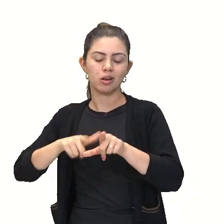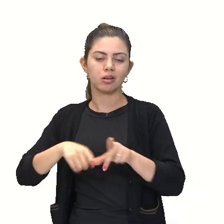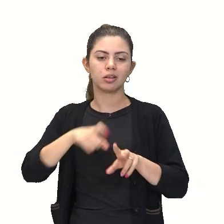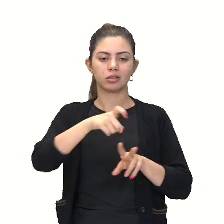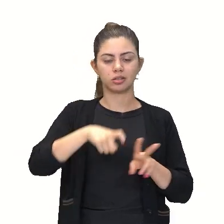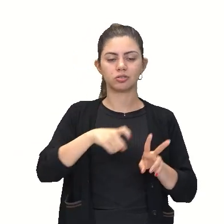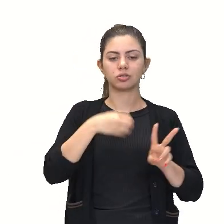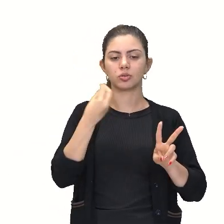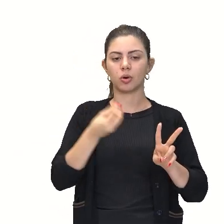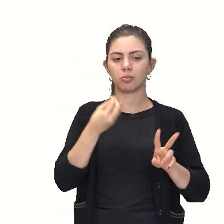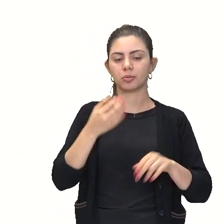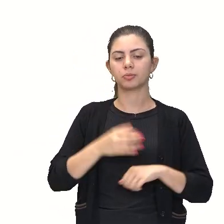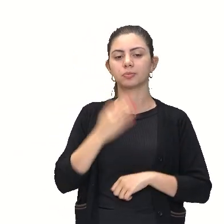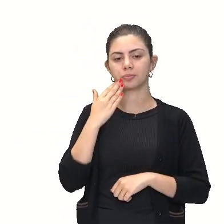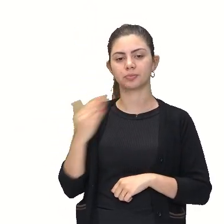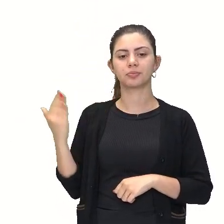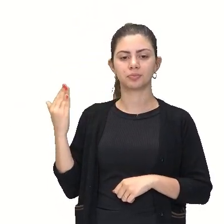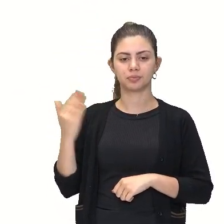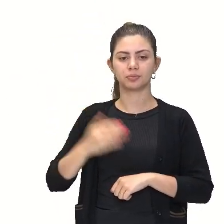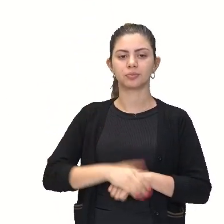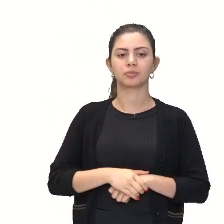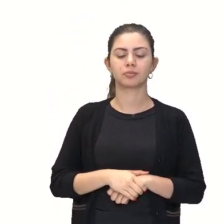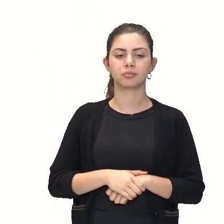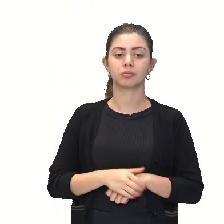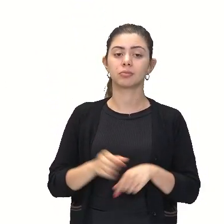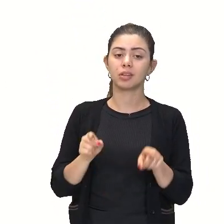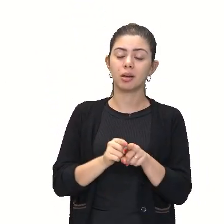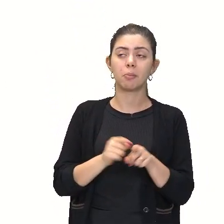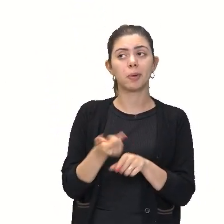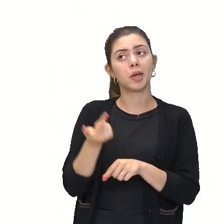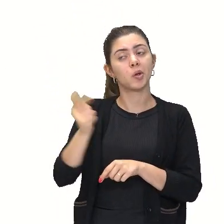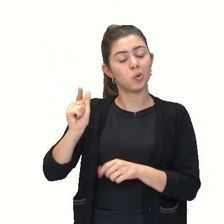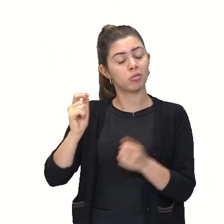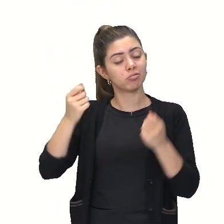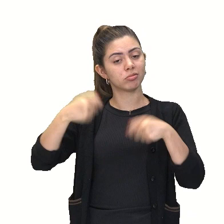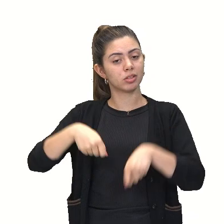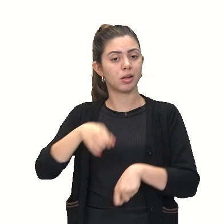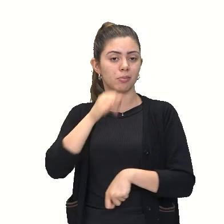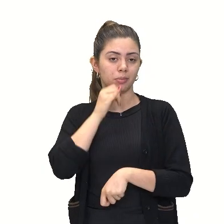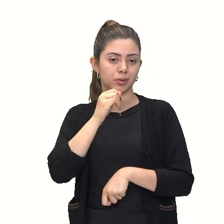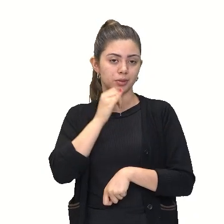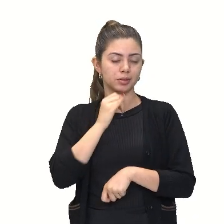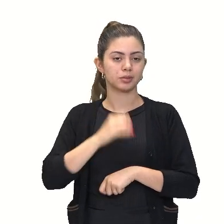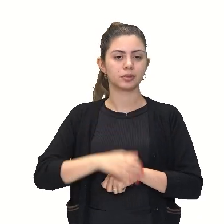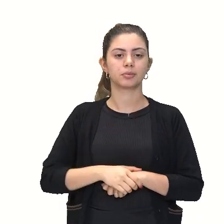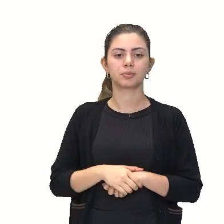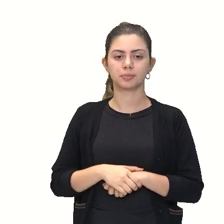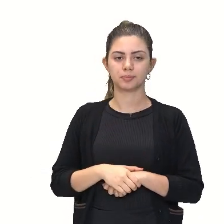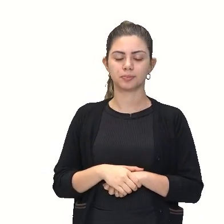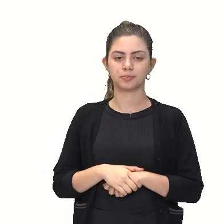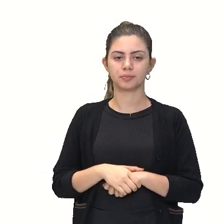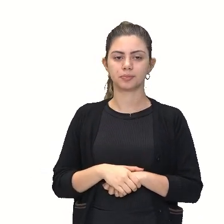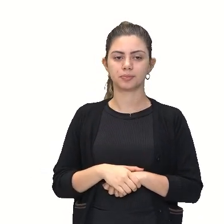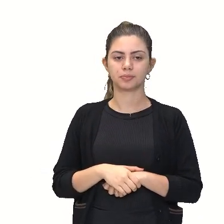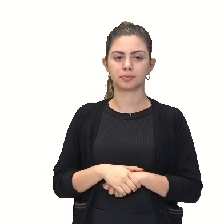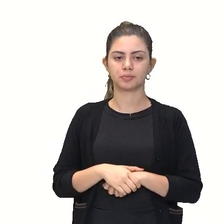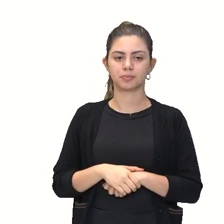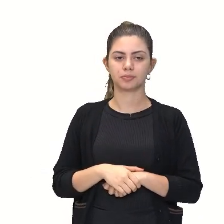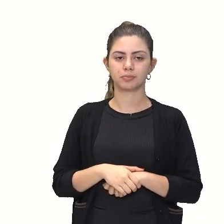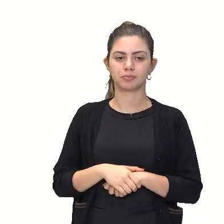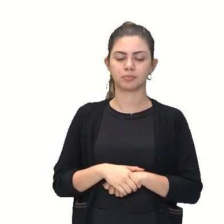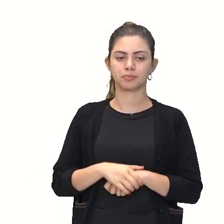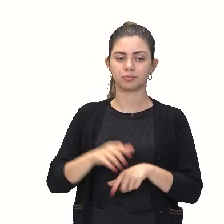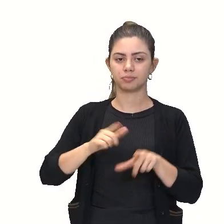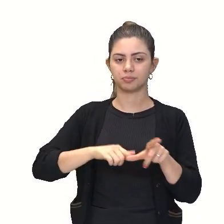maneira. Certo? Como também eu poderia colocar, ó. Mais exemplo aqui, ó. Vamos pôr